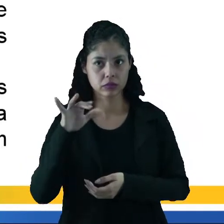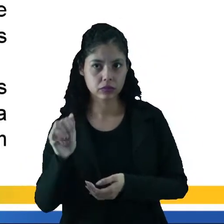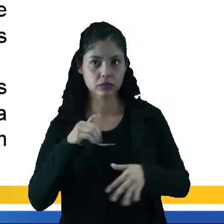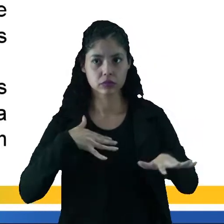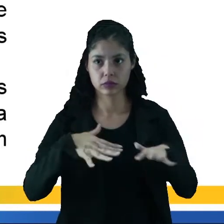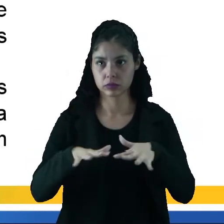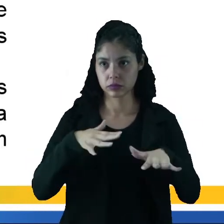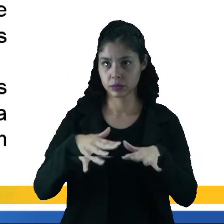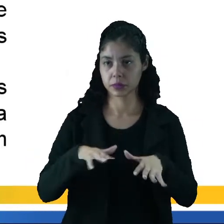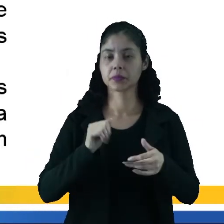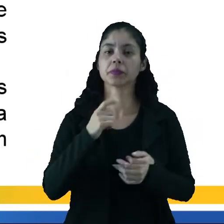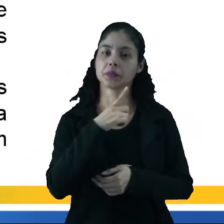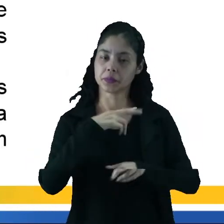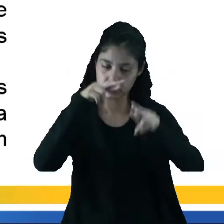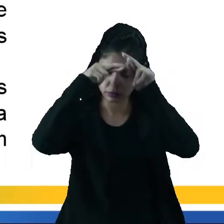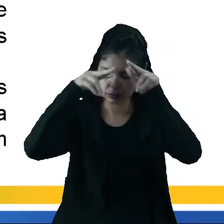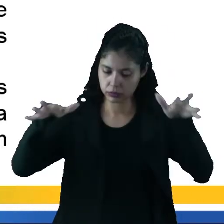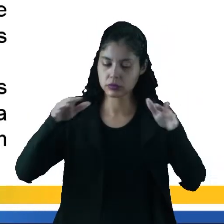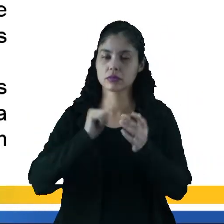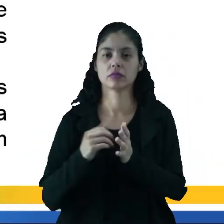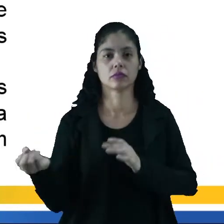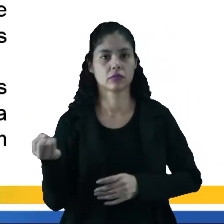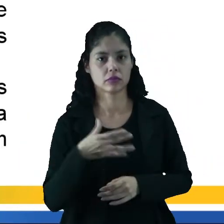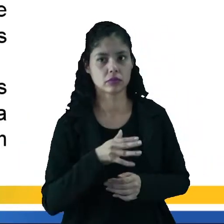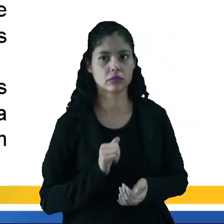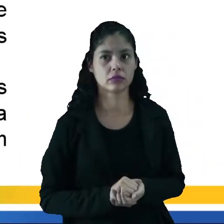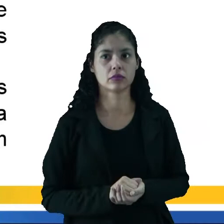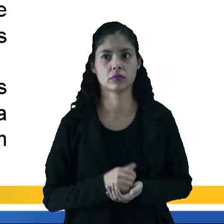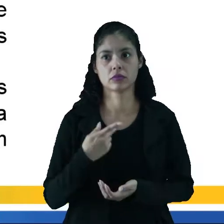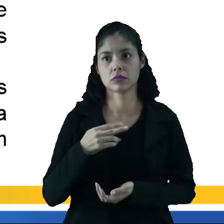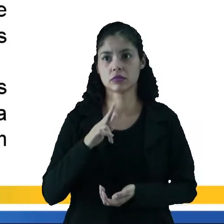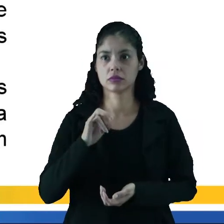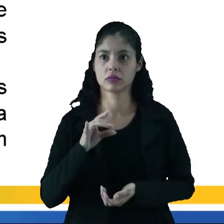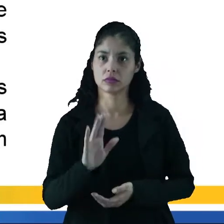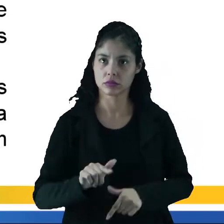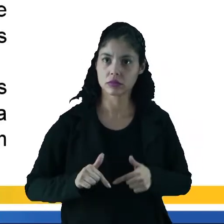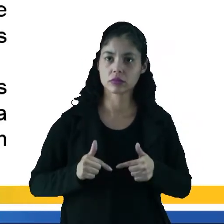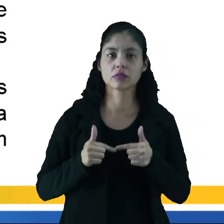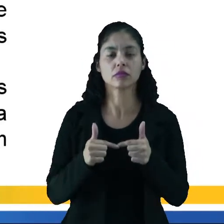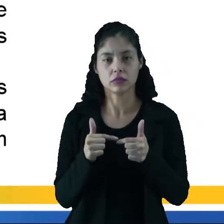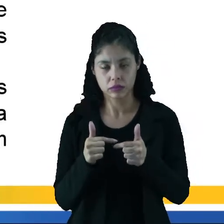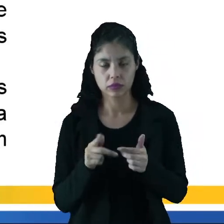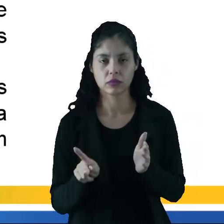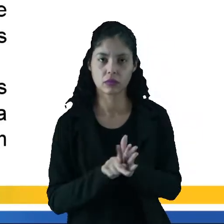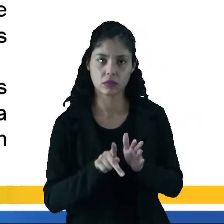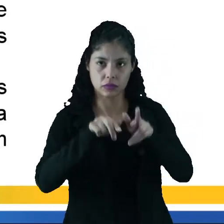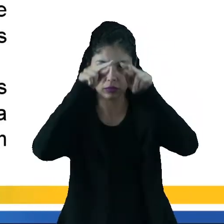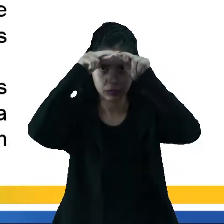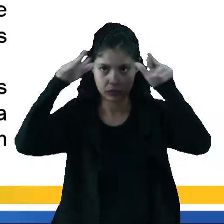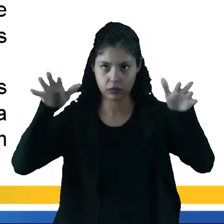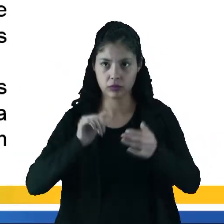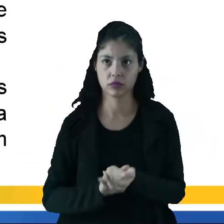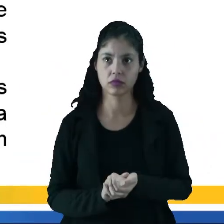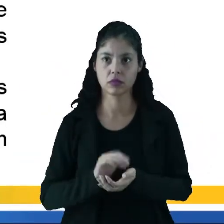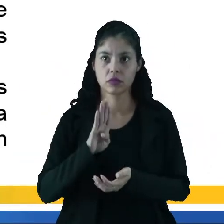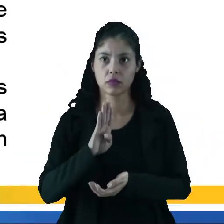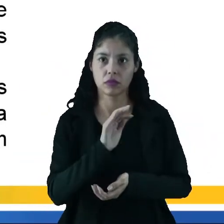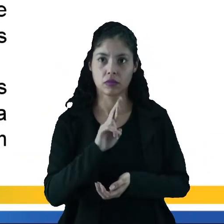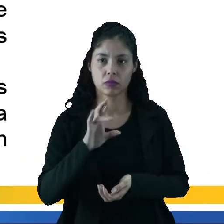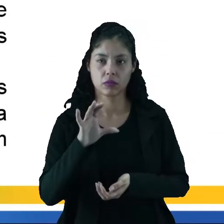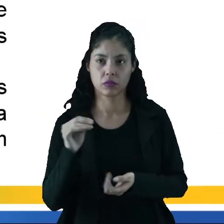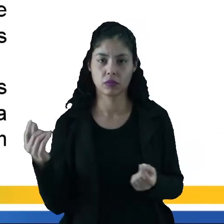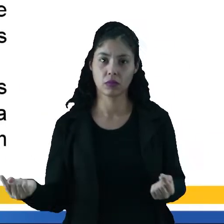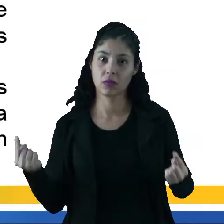-reforma. Nós falamos que no Renascimento teve a reforma, protestante, que vai impulsionar o Renascimento, e o Barroco, então, vem esse movimento